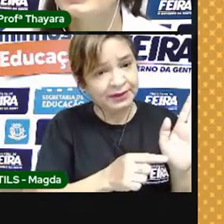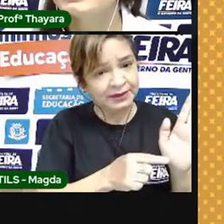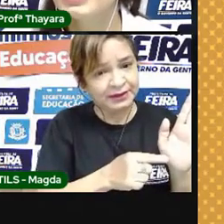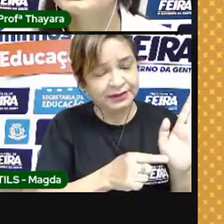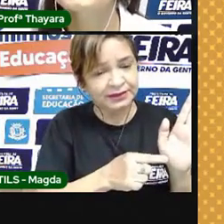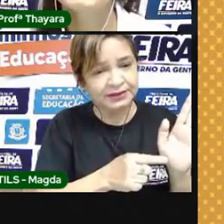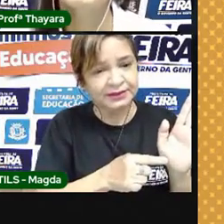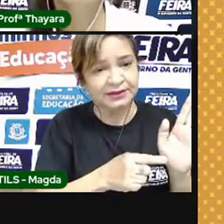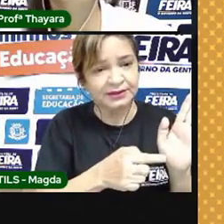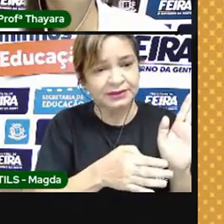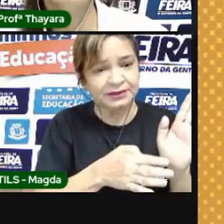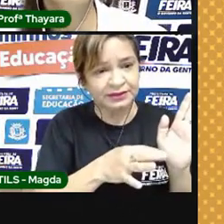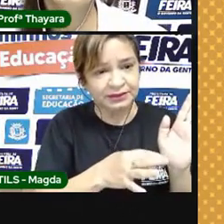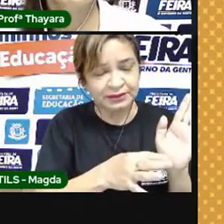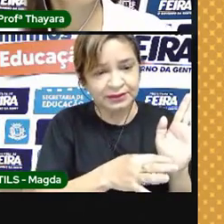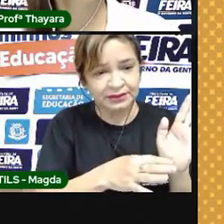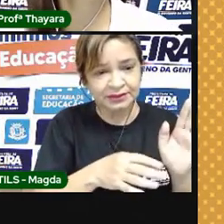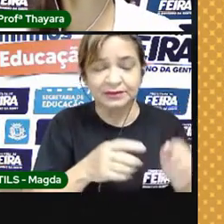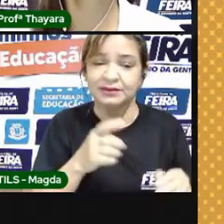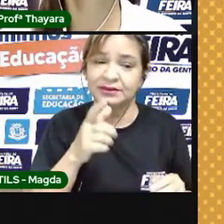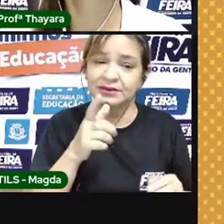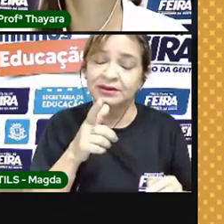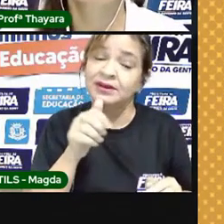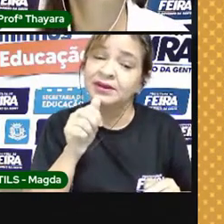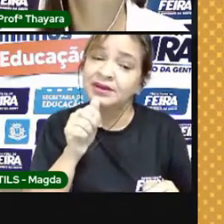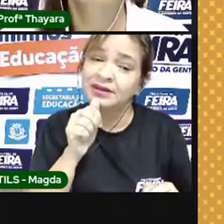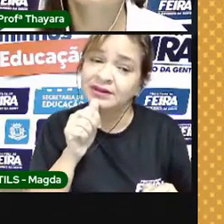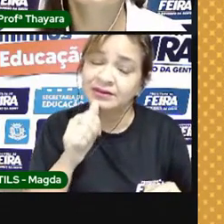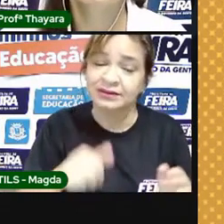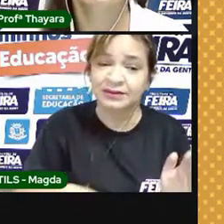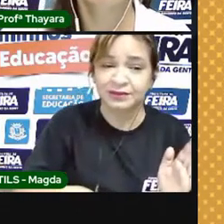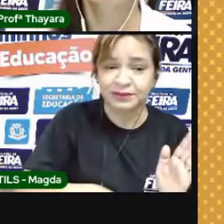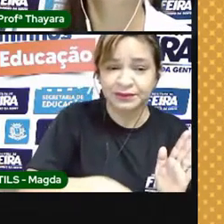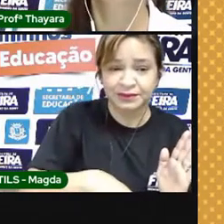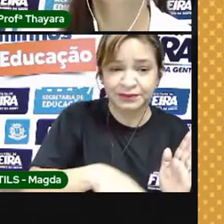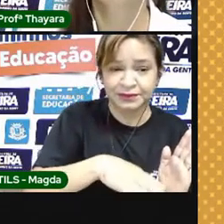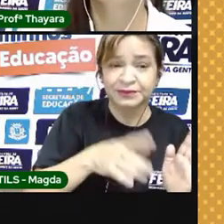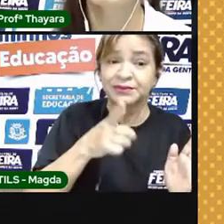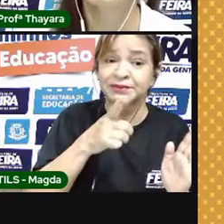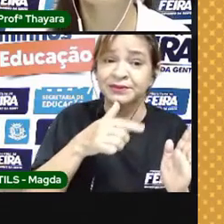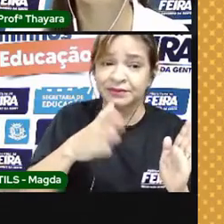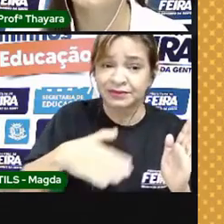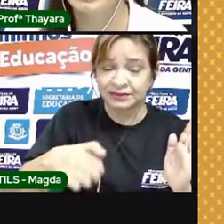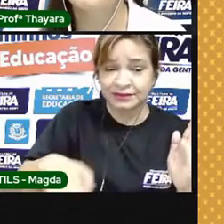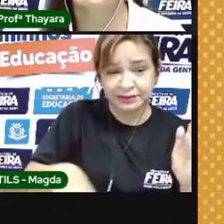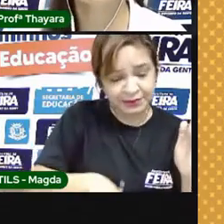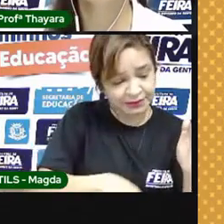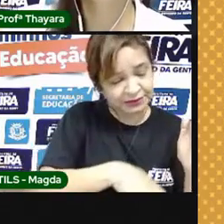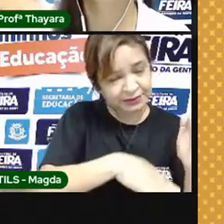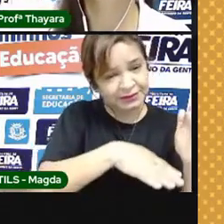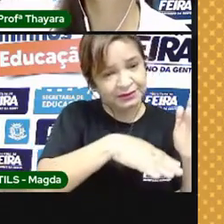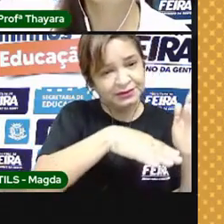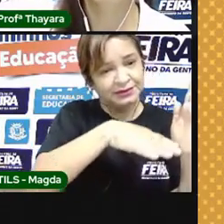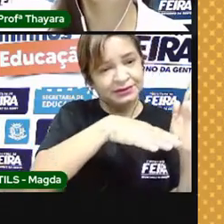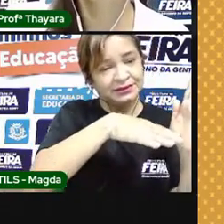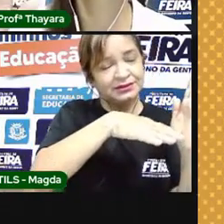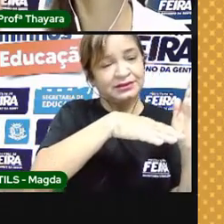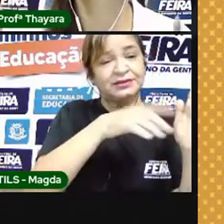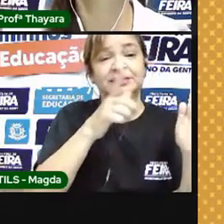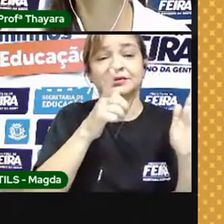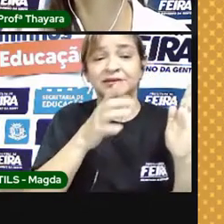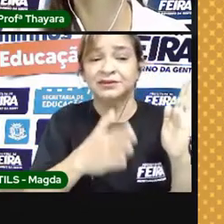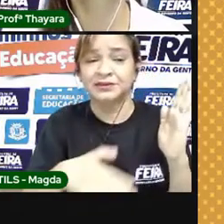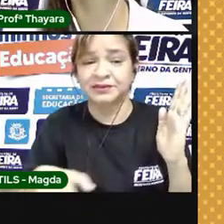Ela vai desde o nível do mar, que geralmente a gente regula a altitude, pelo nível do mar. Então, a partir do nível do mar,